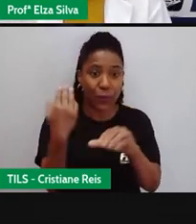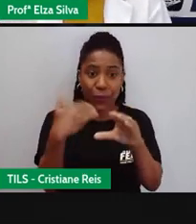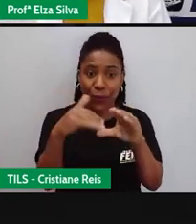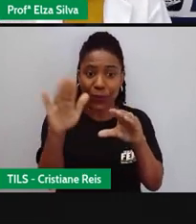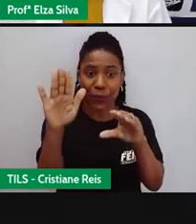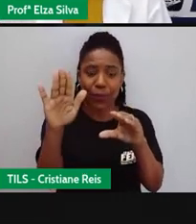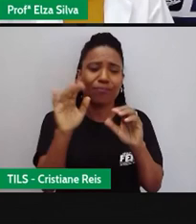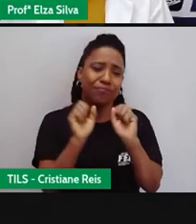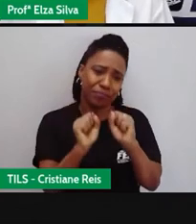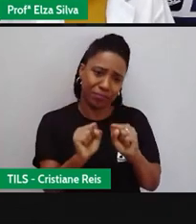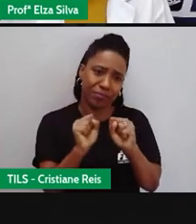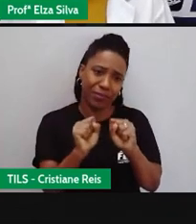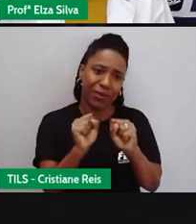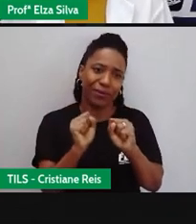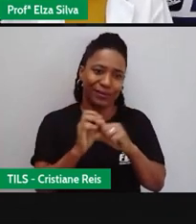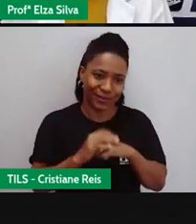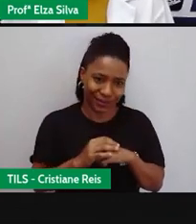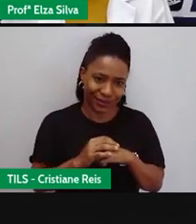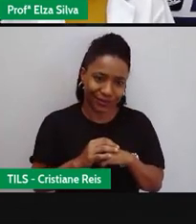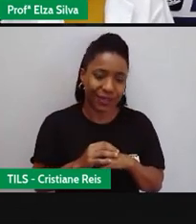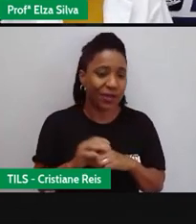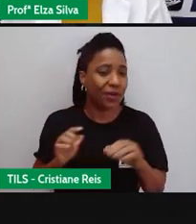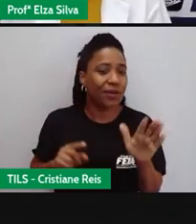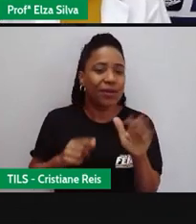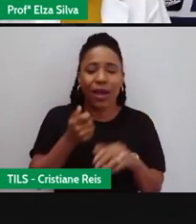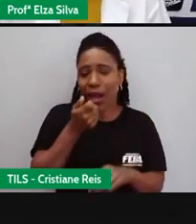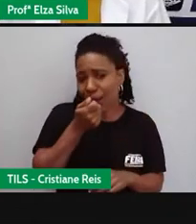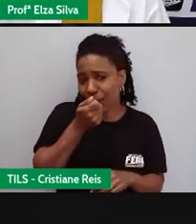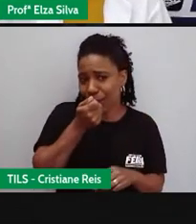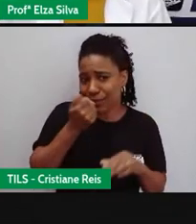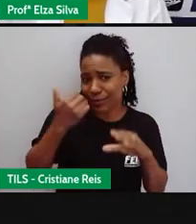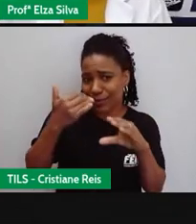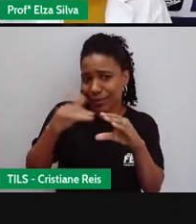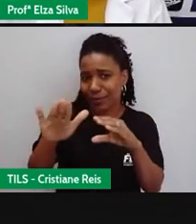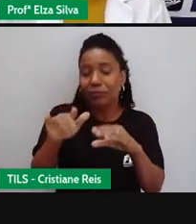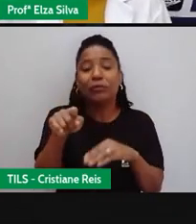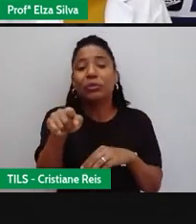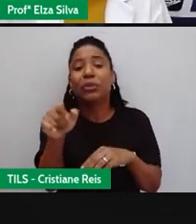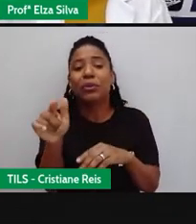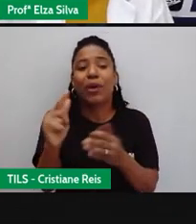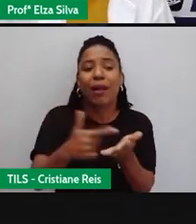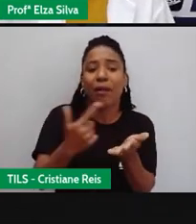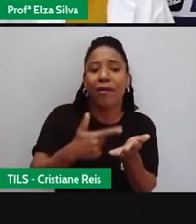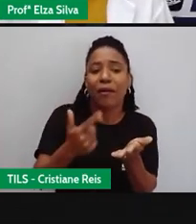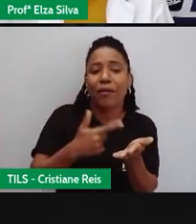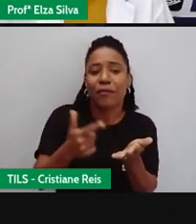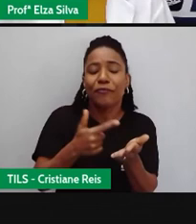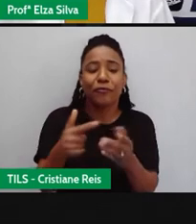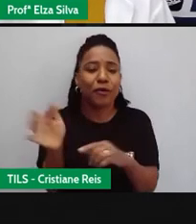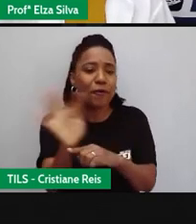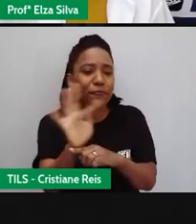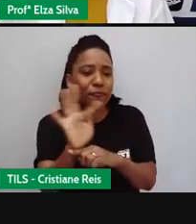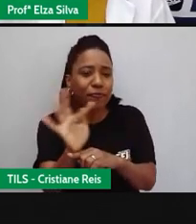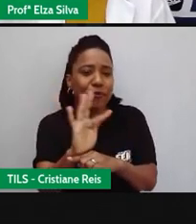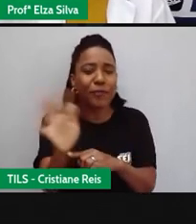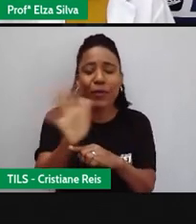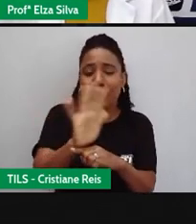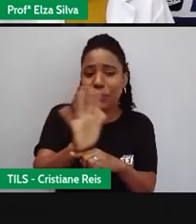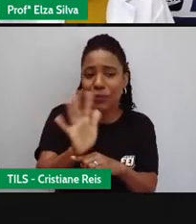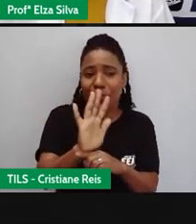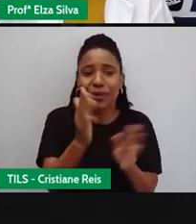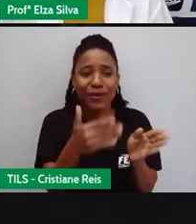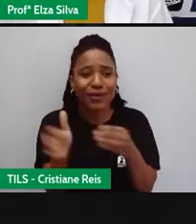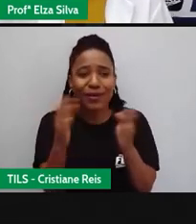preferências No que diz respeito a Movies Serias And books No que diz respeito As preferências